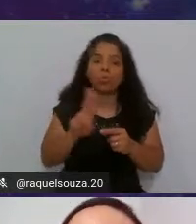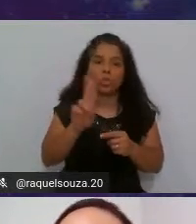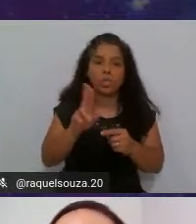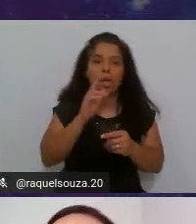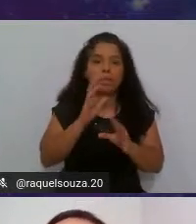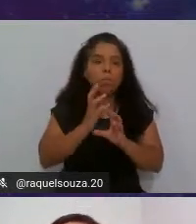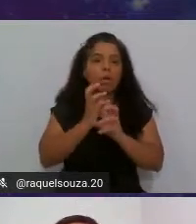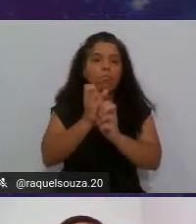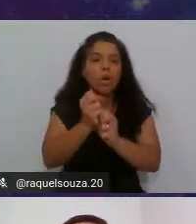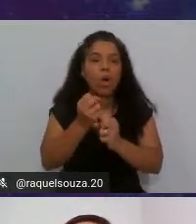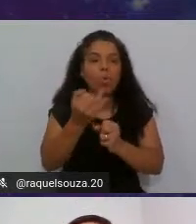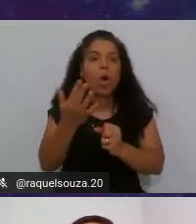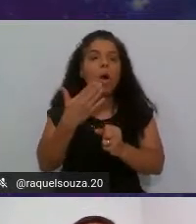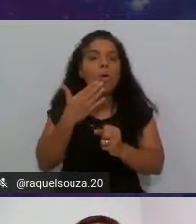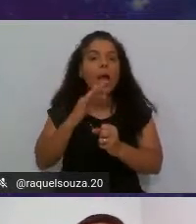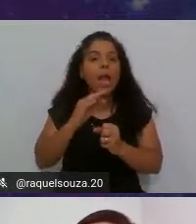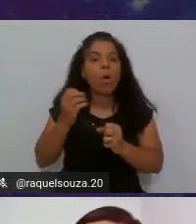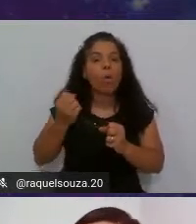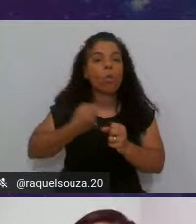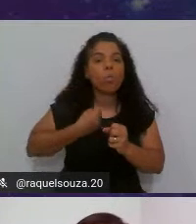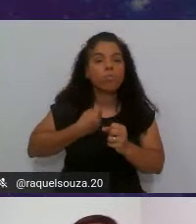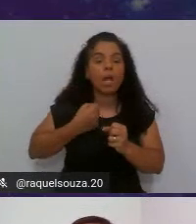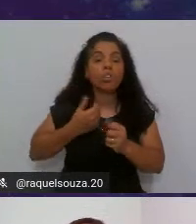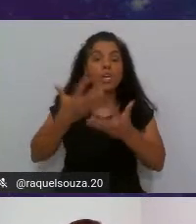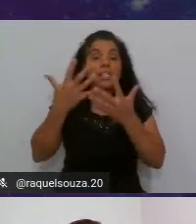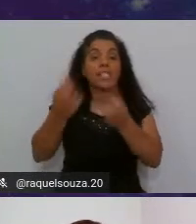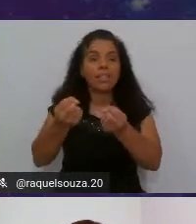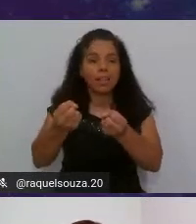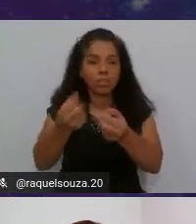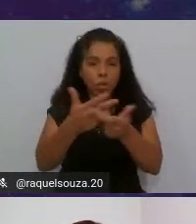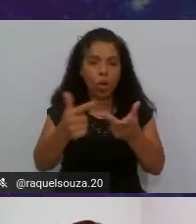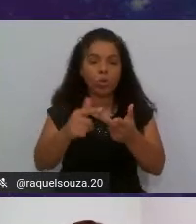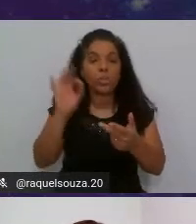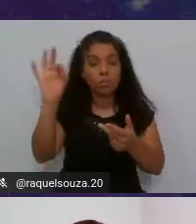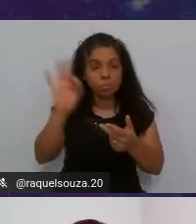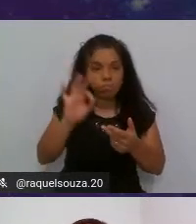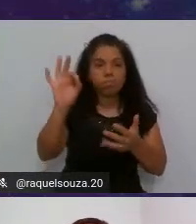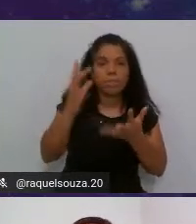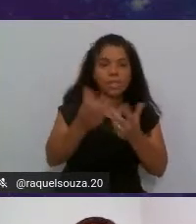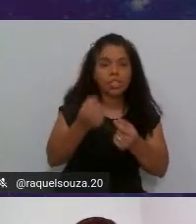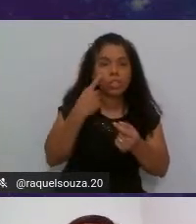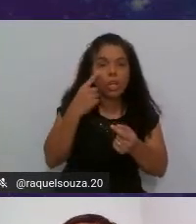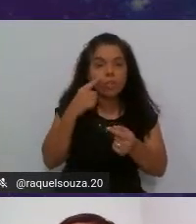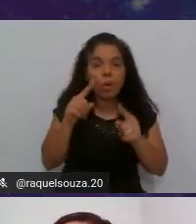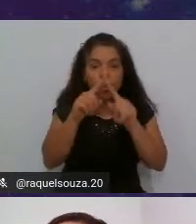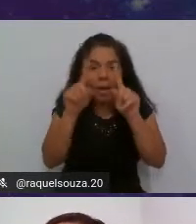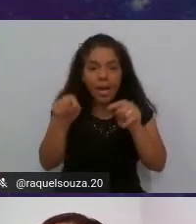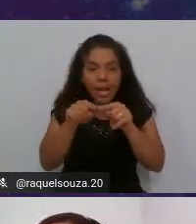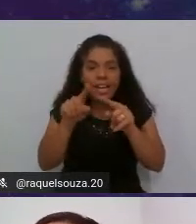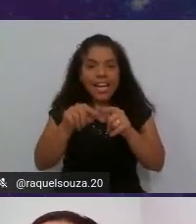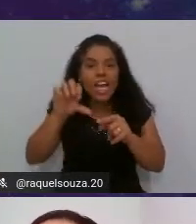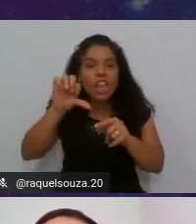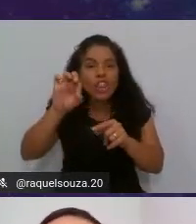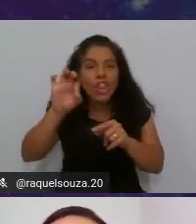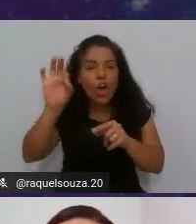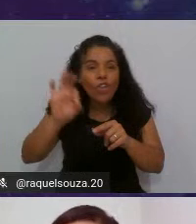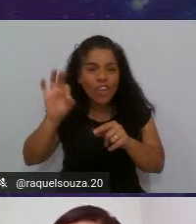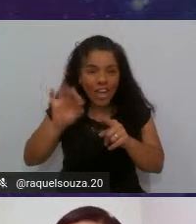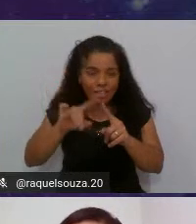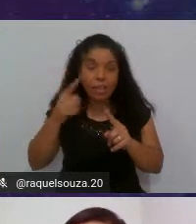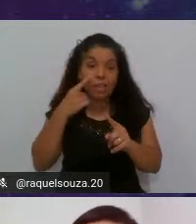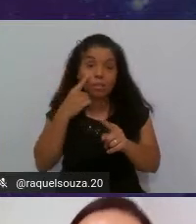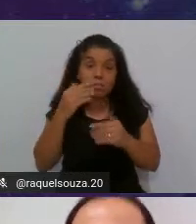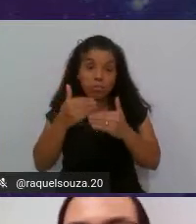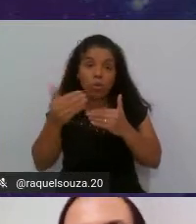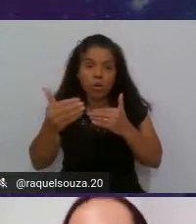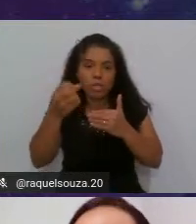medir o grau de aceitação de algo o percentil e vamos medir pela parte da linha dos novembro mais à frente eu vou explicar um